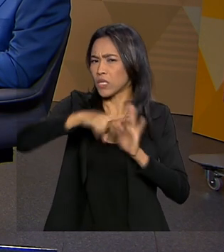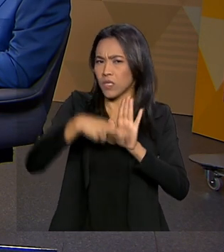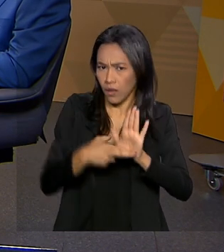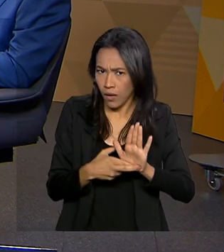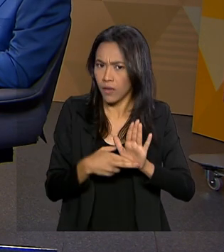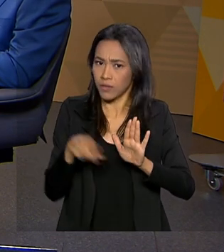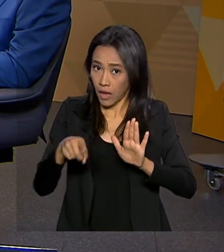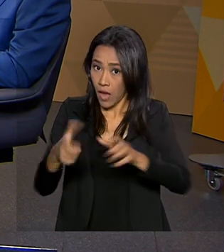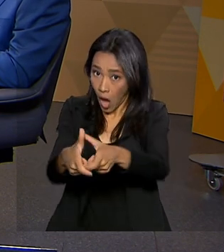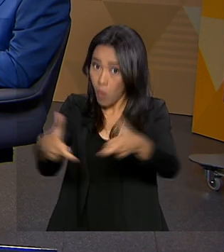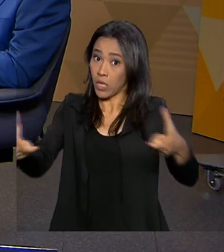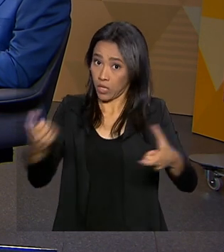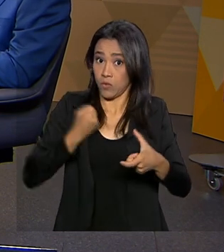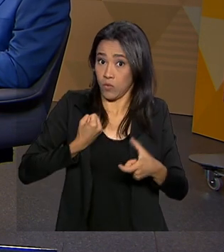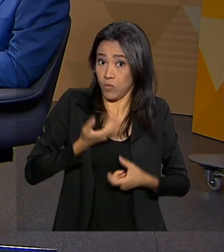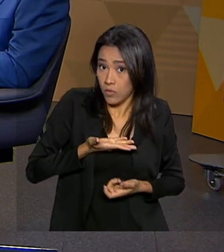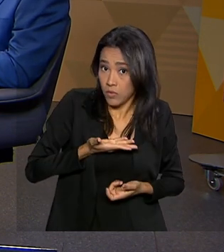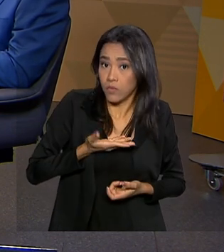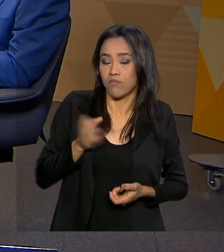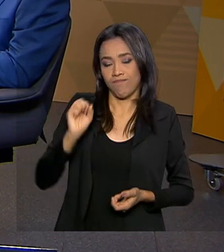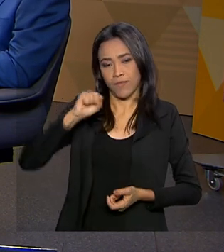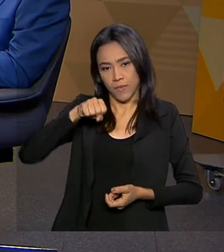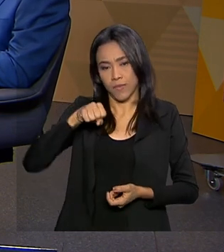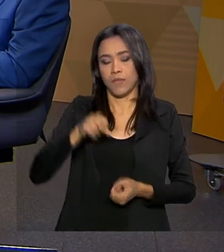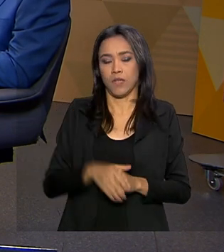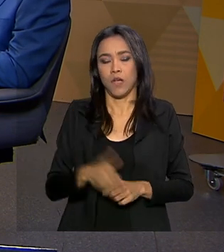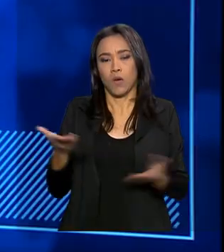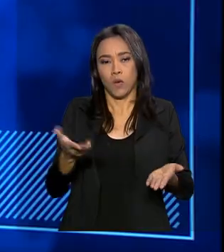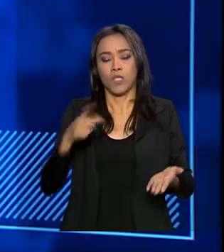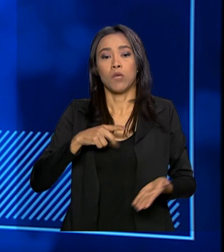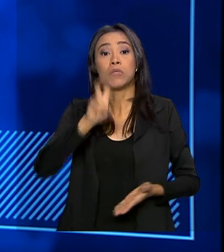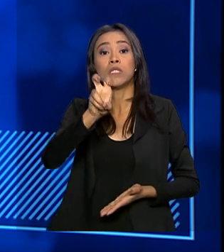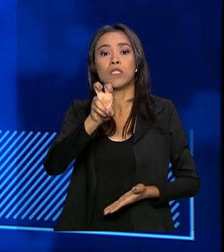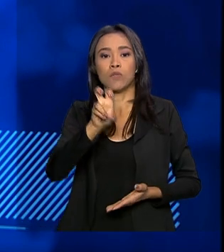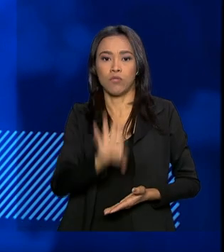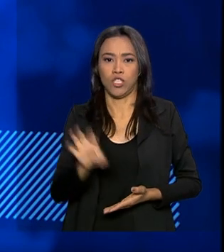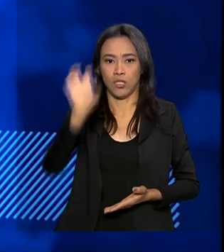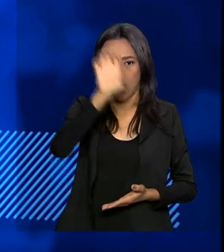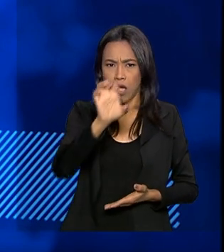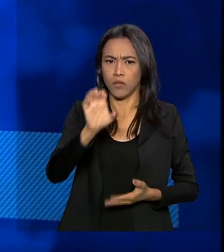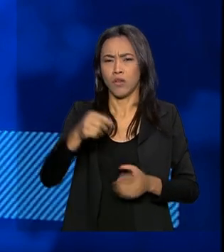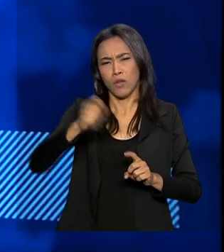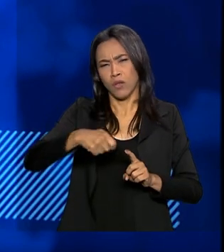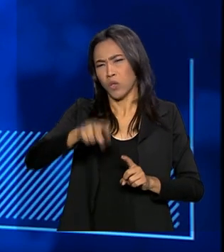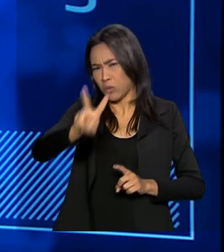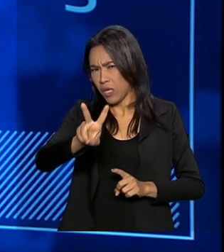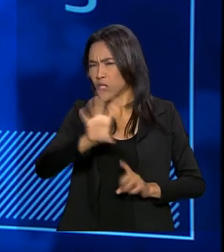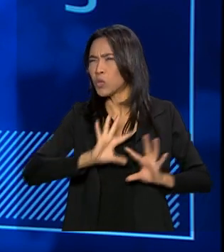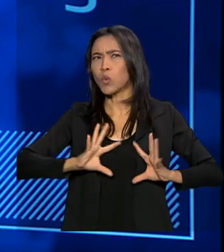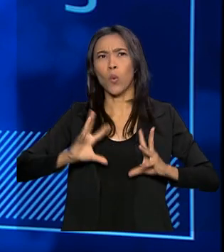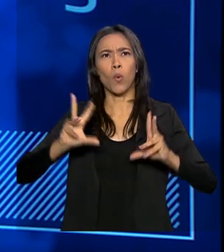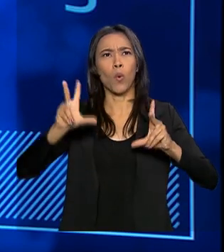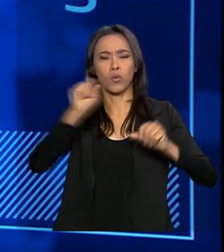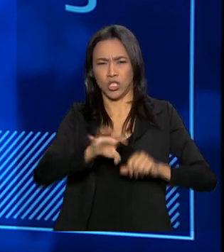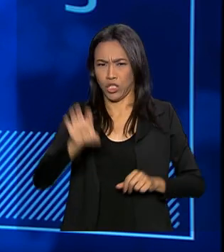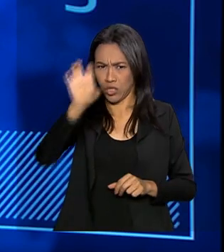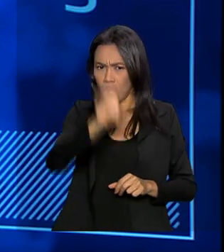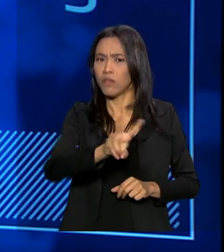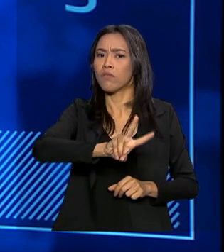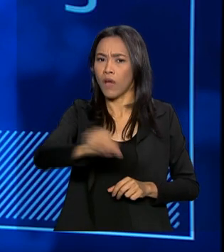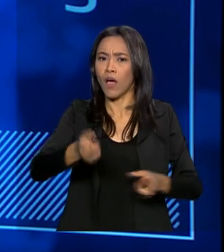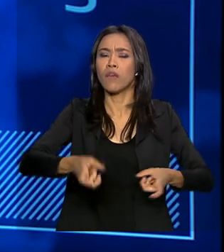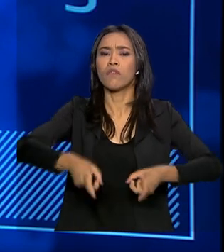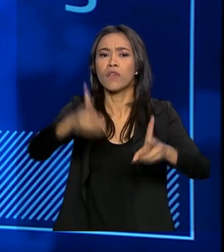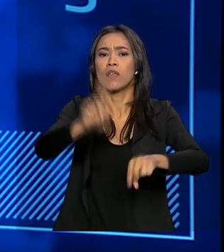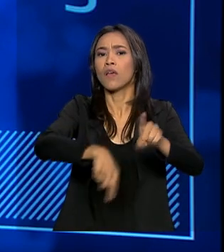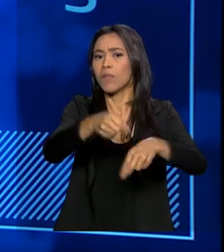substancialmente esses números? Exatamente. Hoje nós temos cinco estados, mas nos próximos dois meses nós teremos todos os estados fazendo alienações no